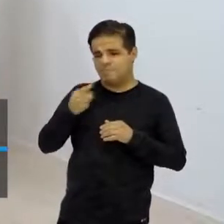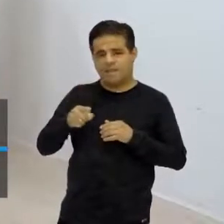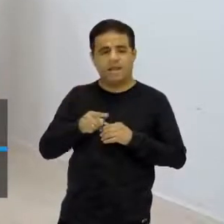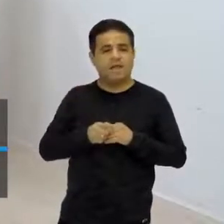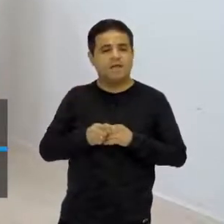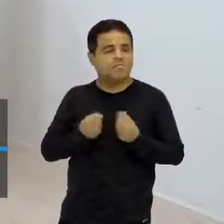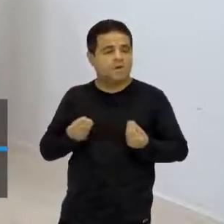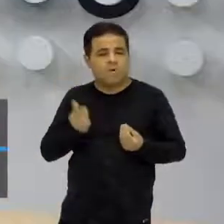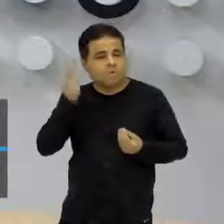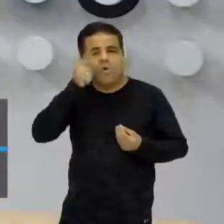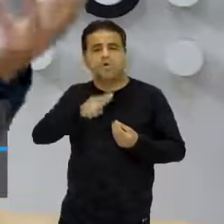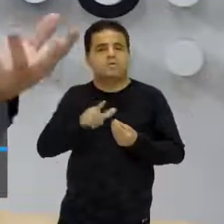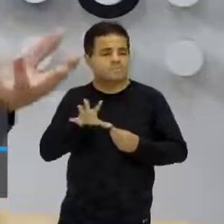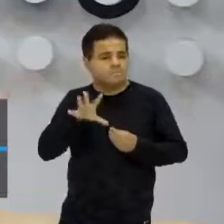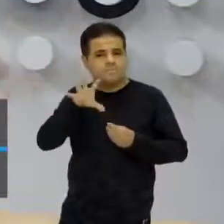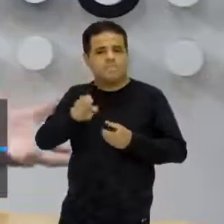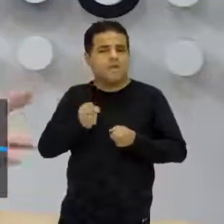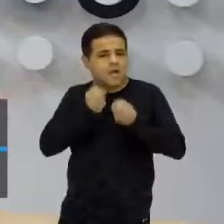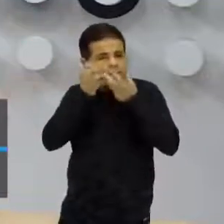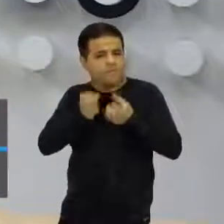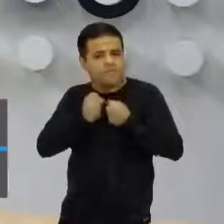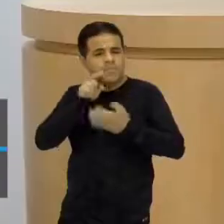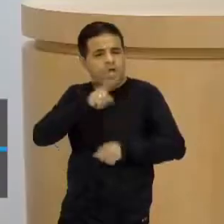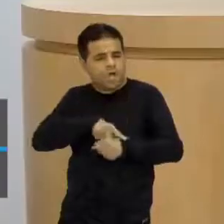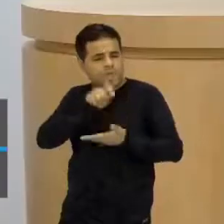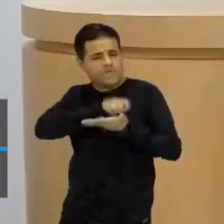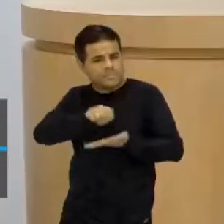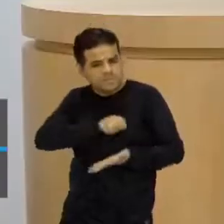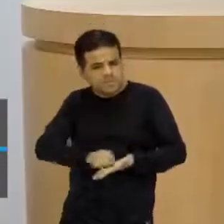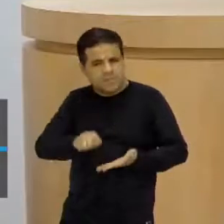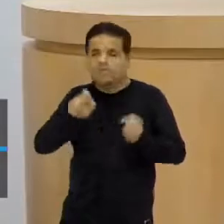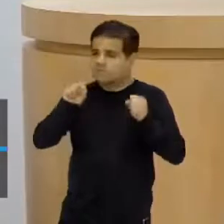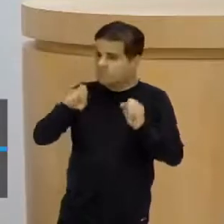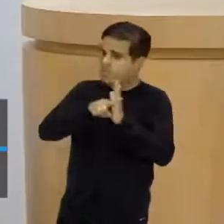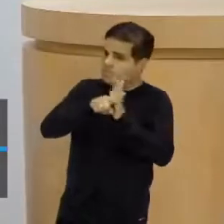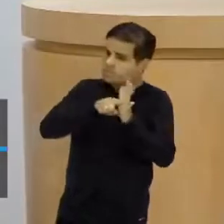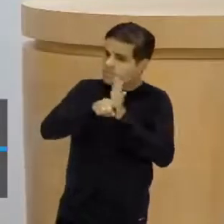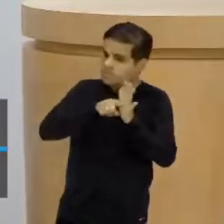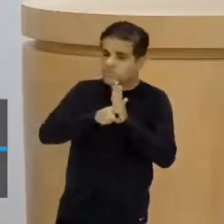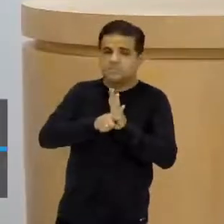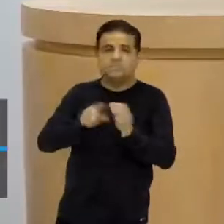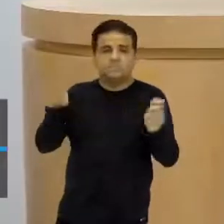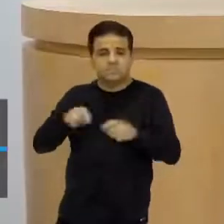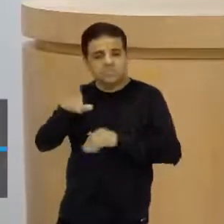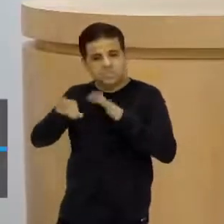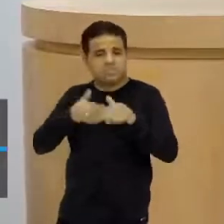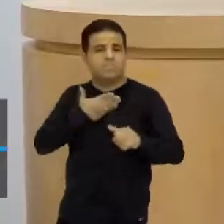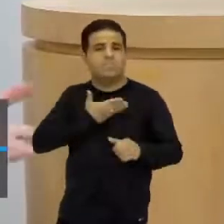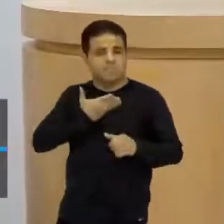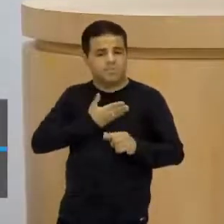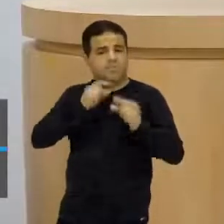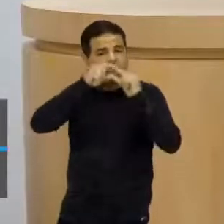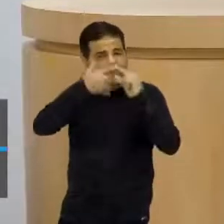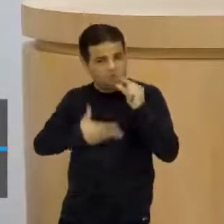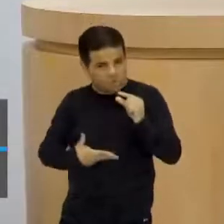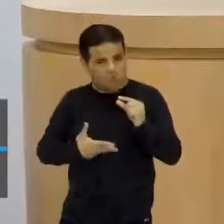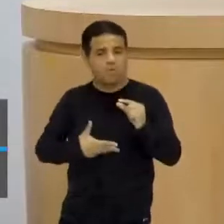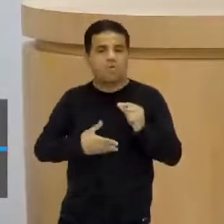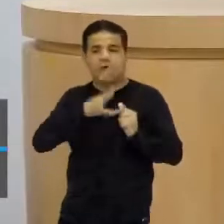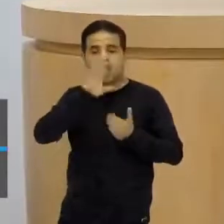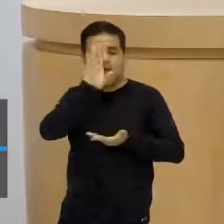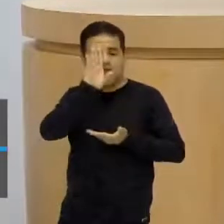mas como é que eu vou pegar essas informações na hora de escrever? Você pode pesquisar, você pode até chamar meu amigo Google ou o Google